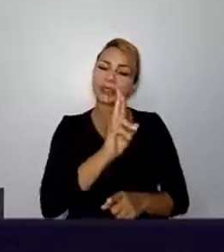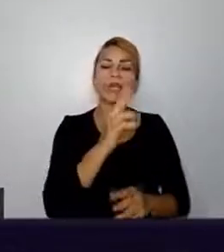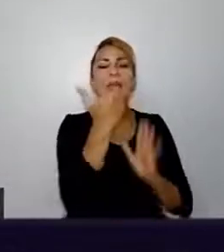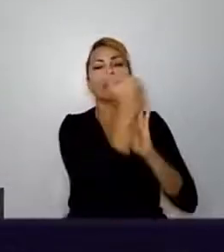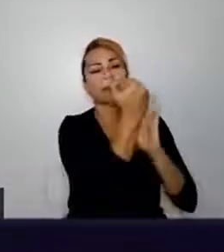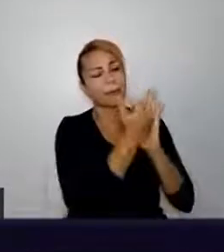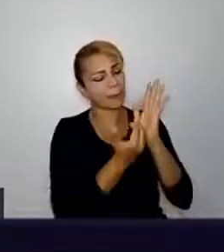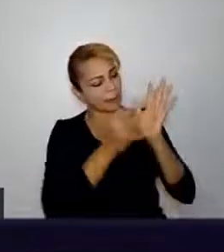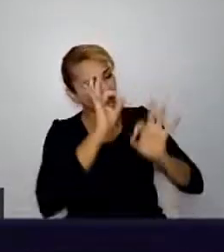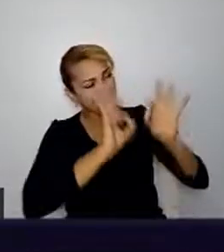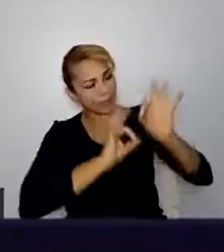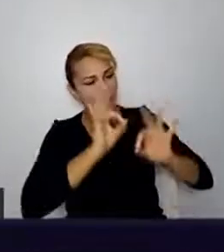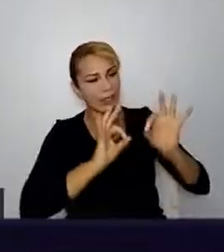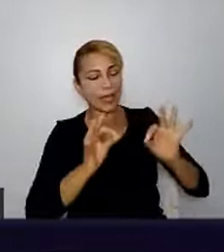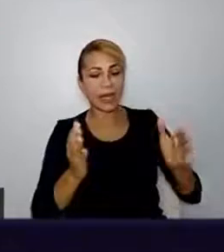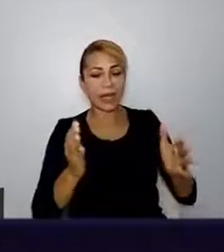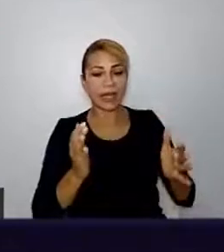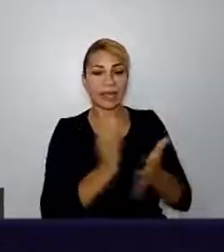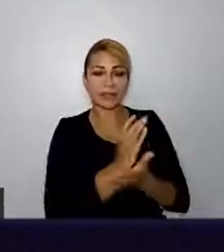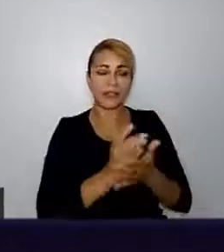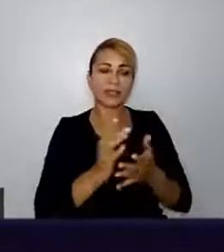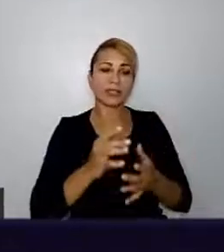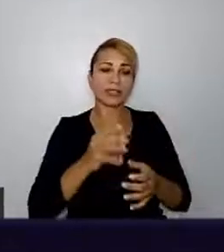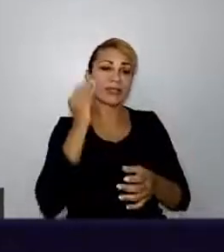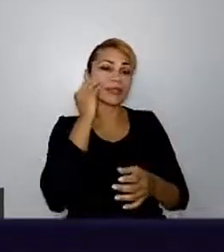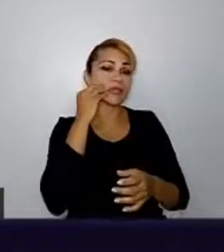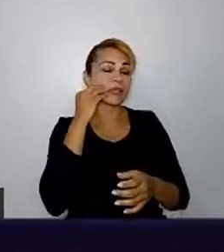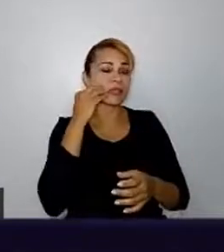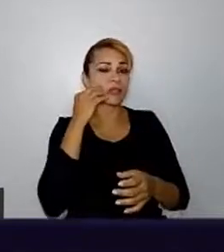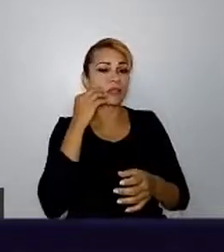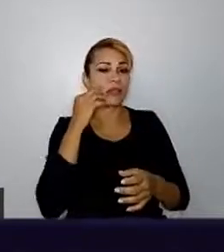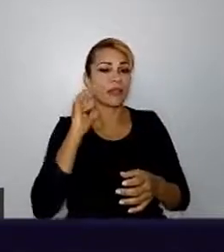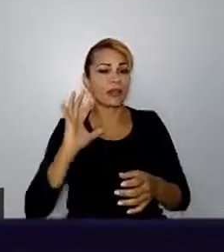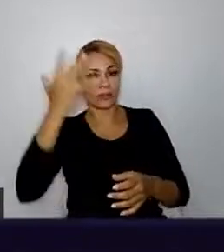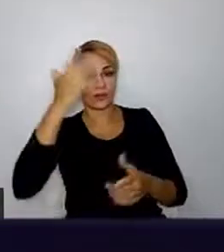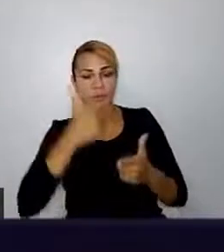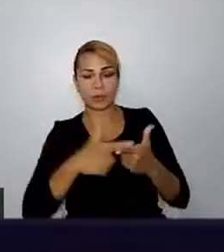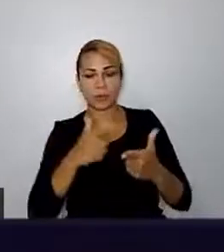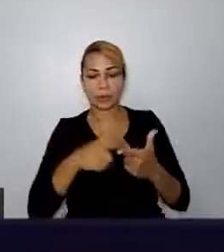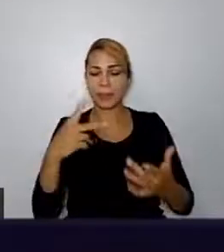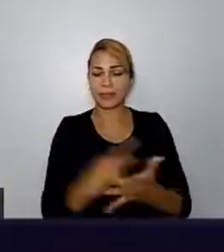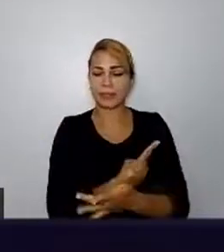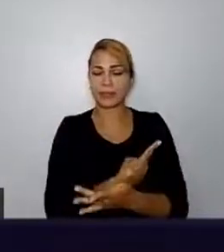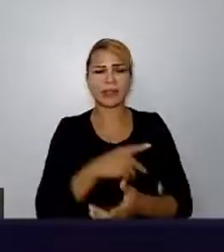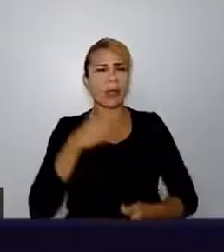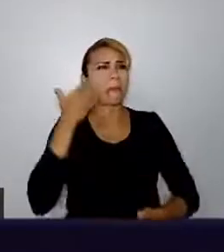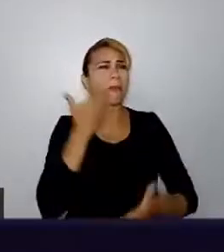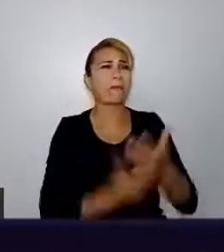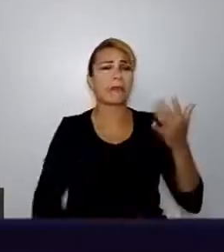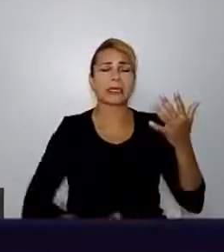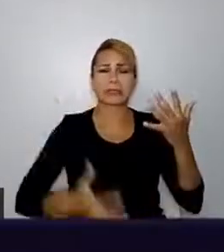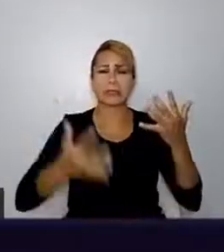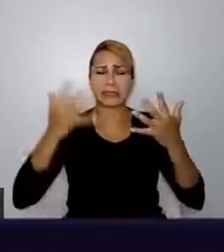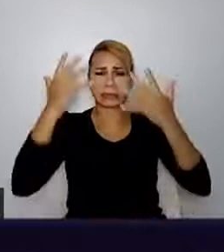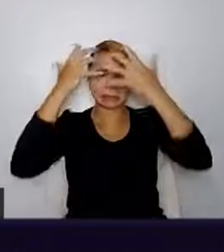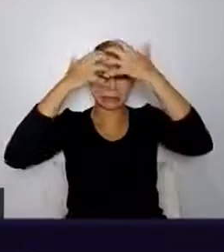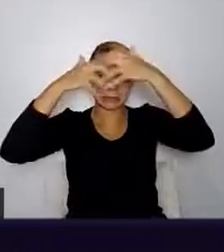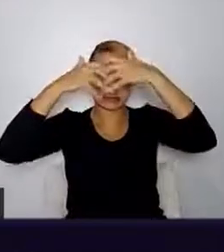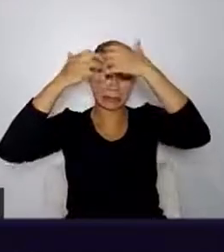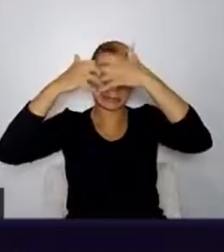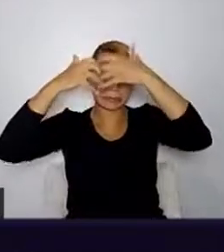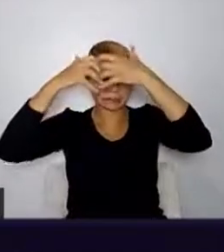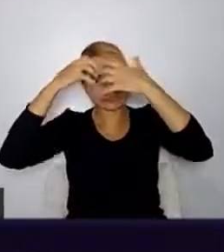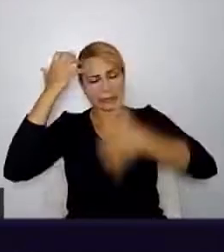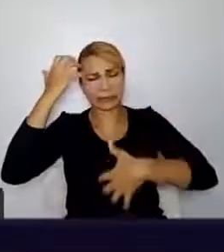percebo que eu estava resolvendo o problema errado, porque eu totalmente me perdi no que eu estava fazendo e por aí e aí